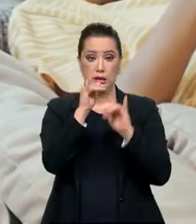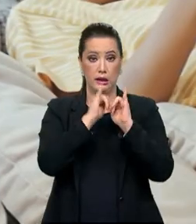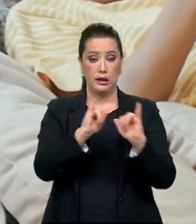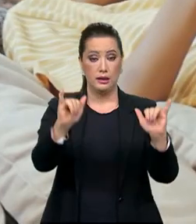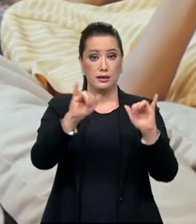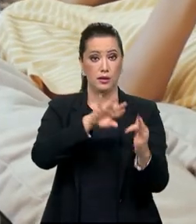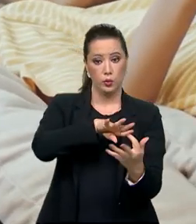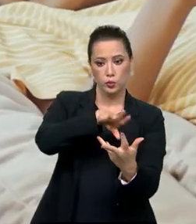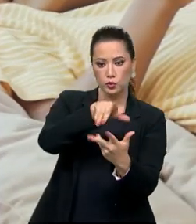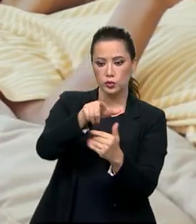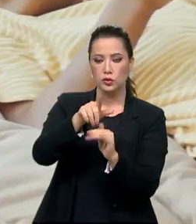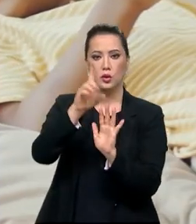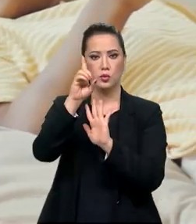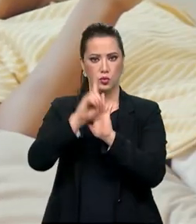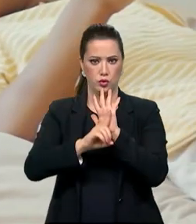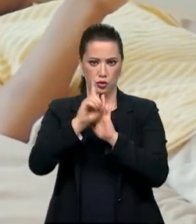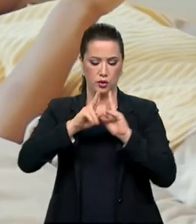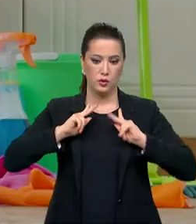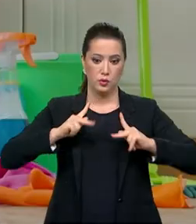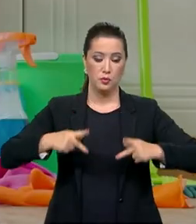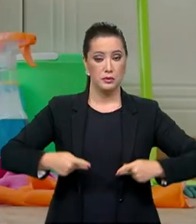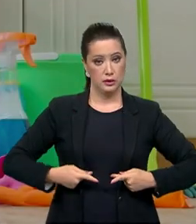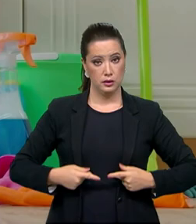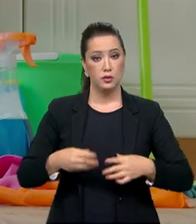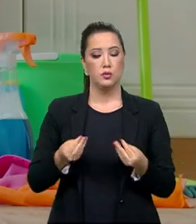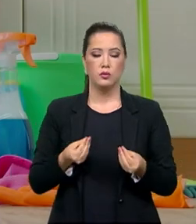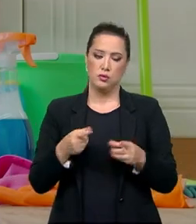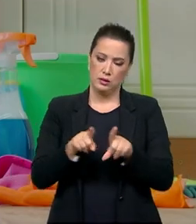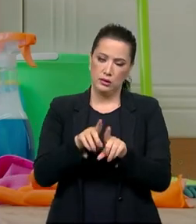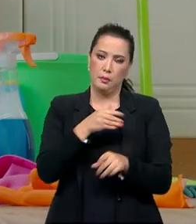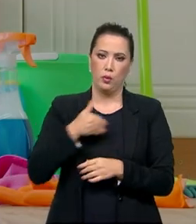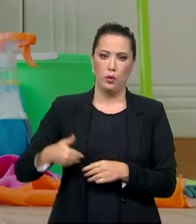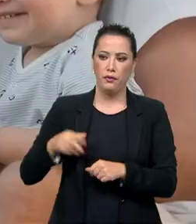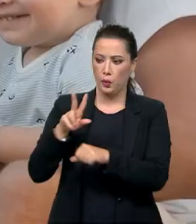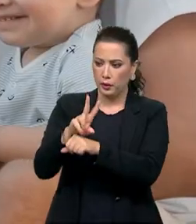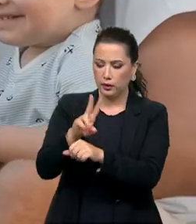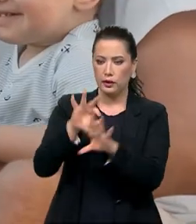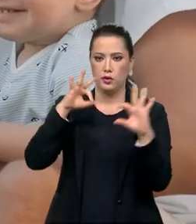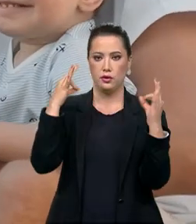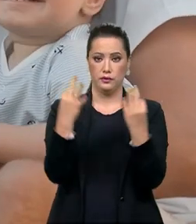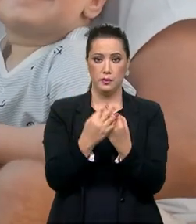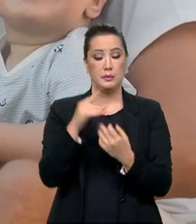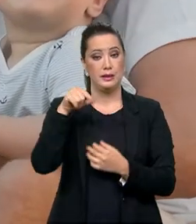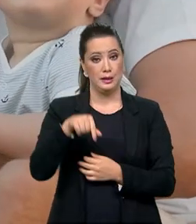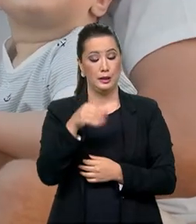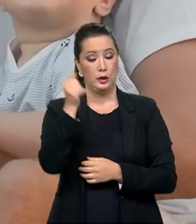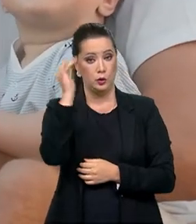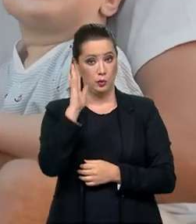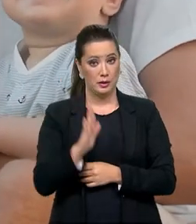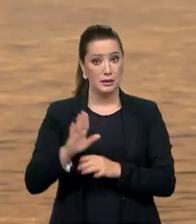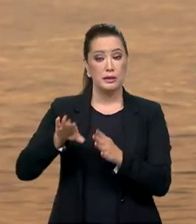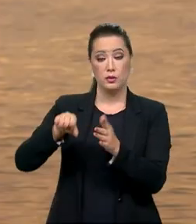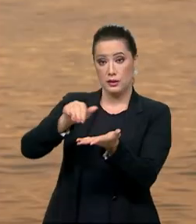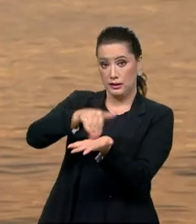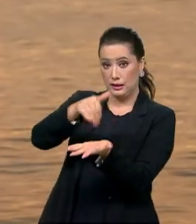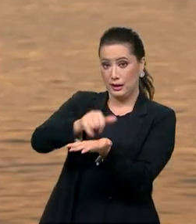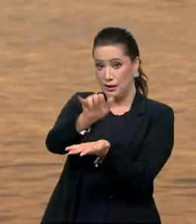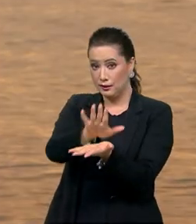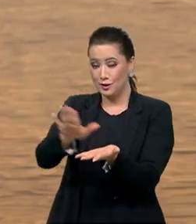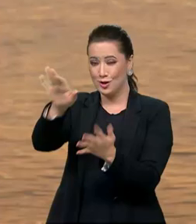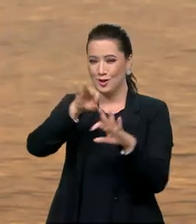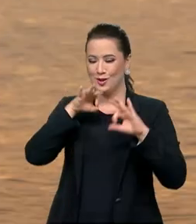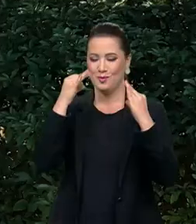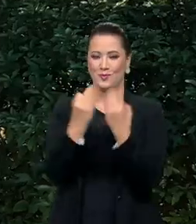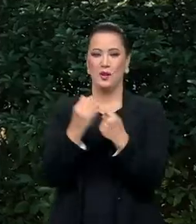garante a proteção do Estado à família. No Brasil, quem cuida dessa área é a Secretaria Nacional da Família, que faz